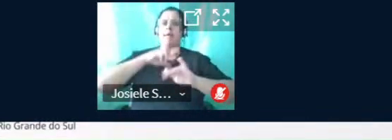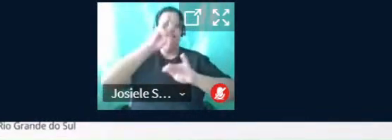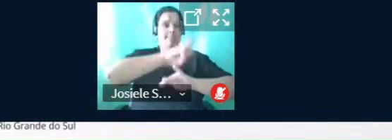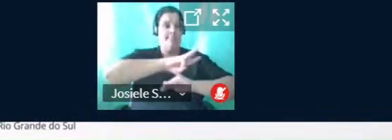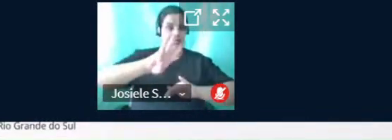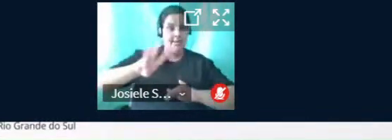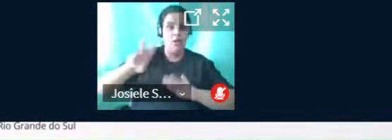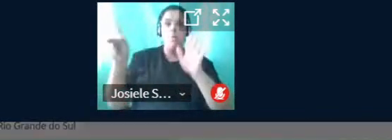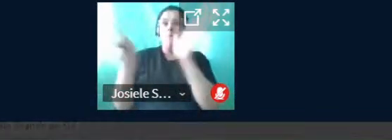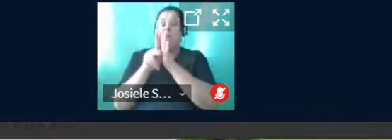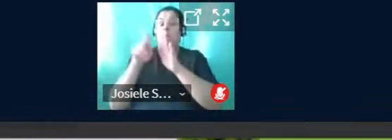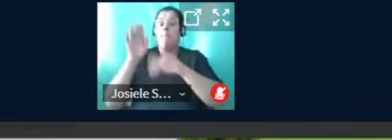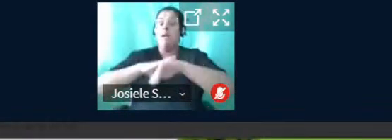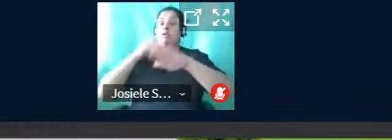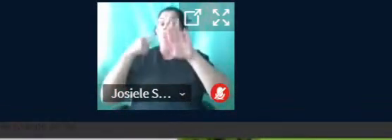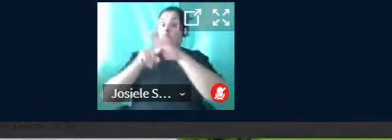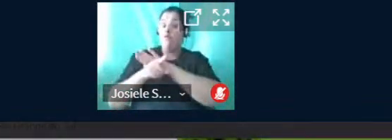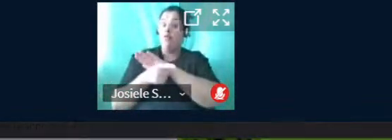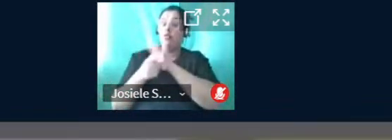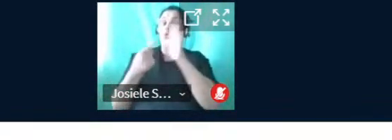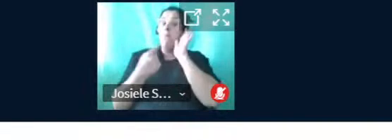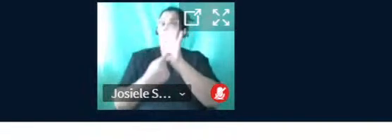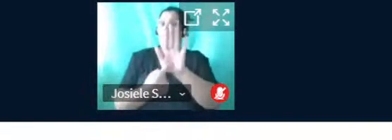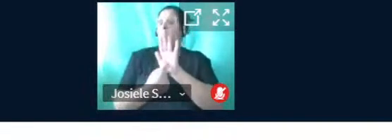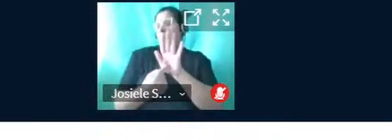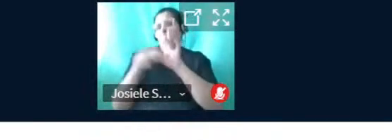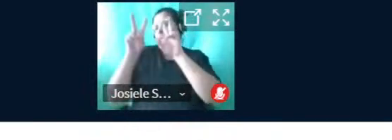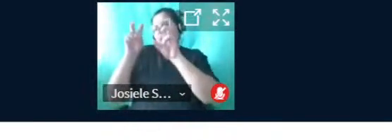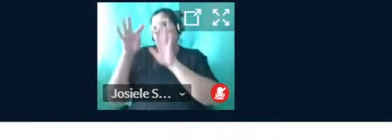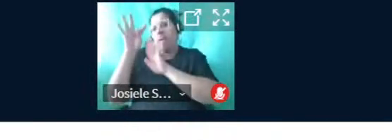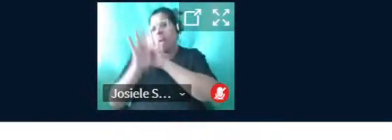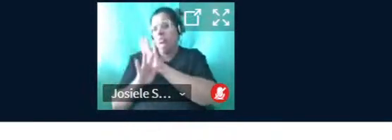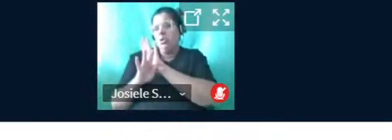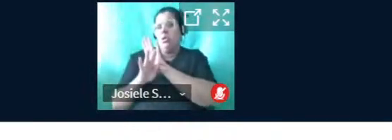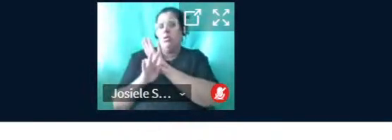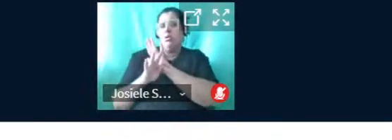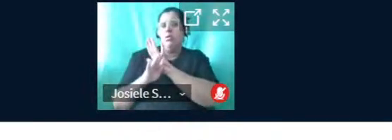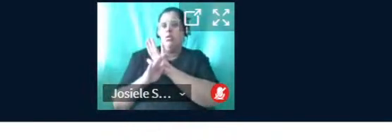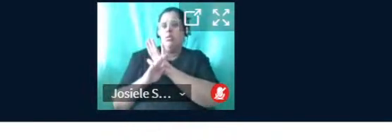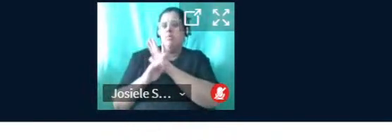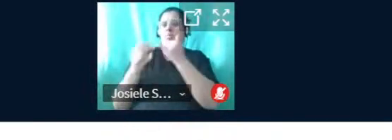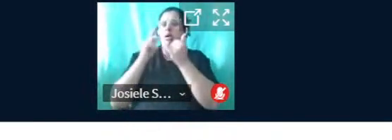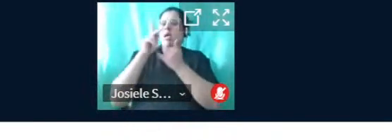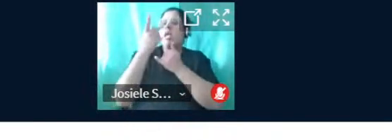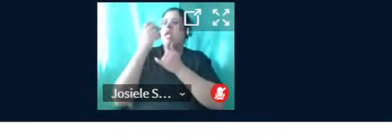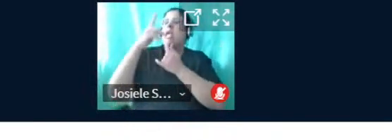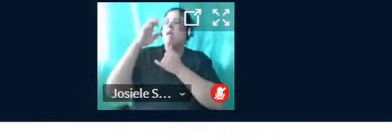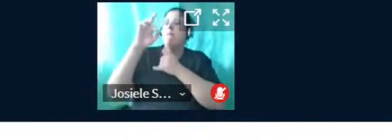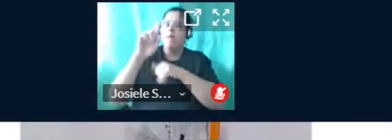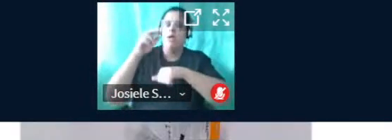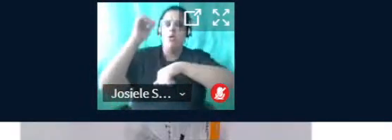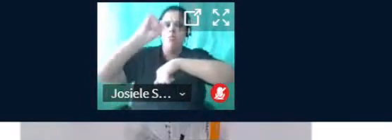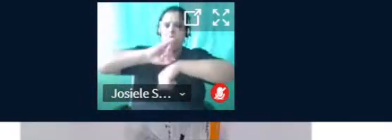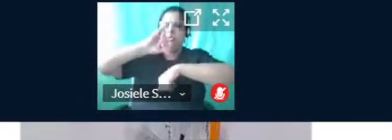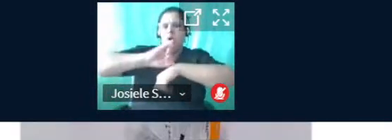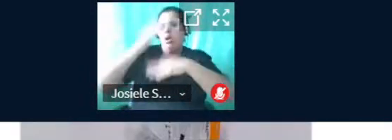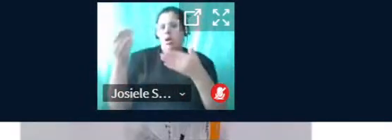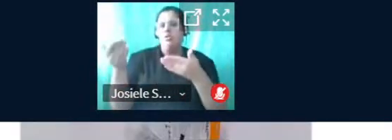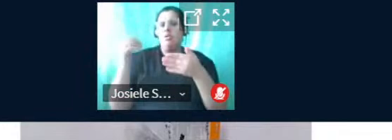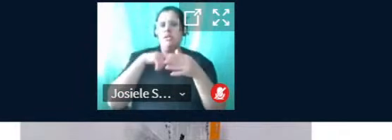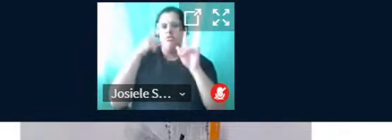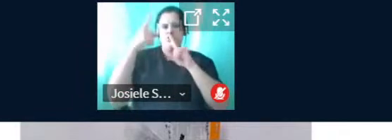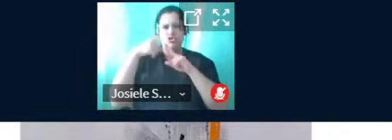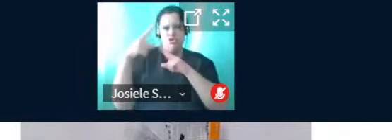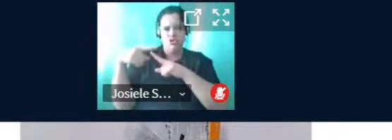mostram algo mais aprofundado sobre alguma parte do texto. No caso dos hiperobjetos, podemos pensar em um anemômetro. Temos